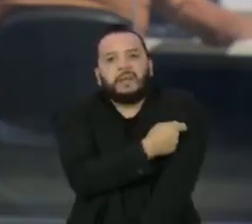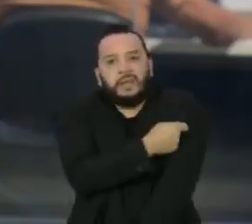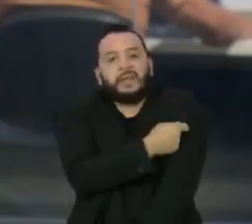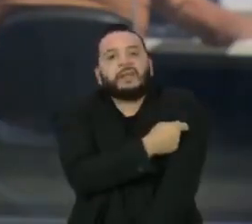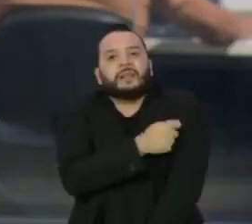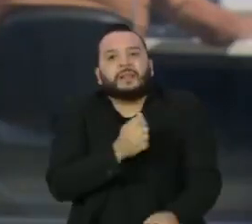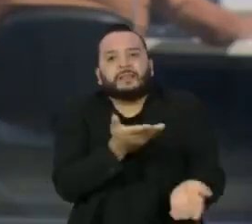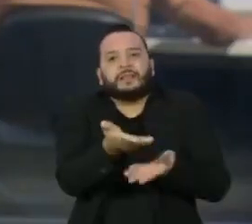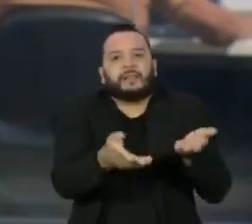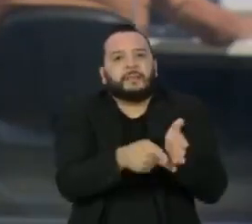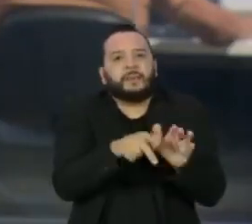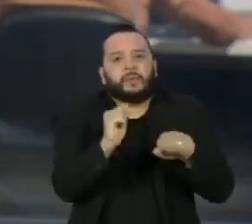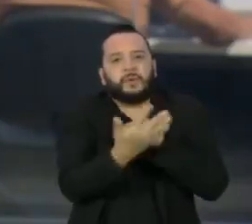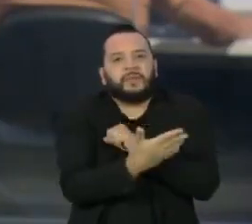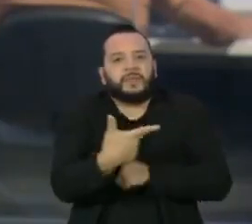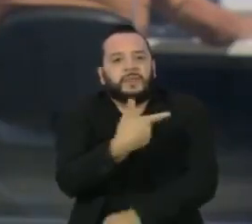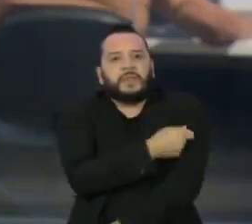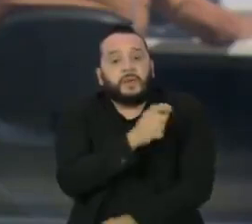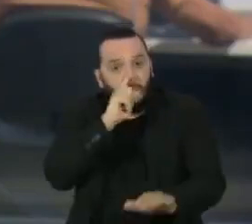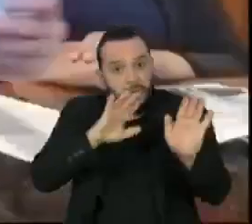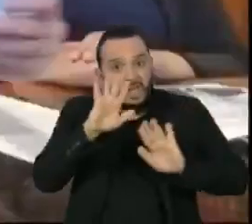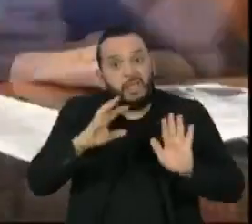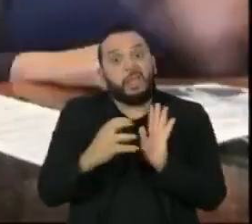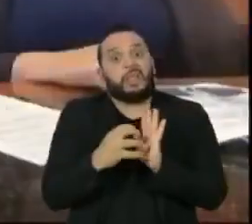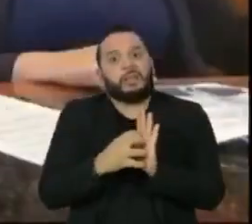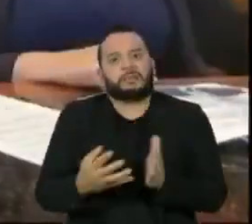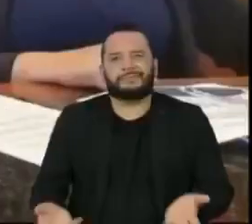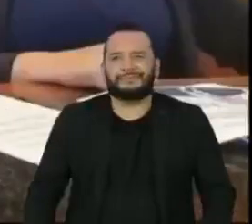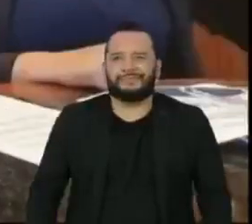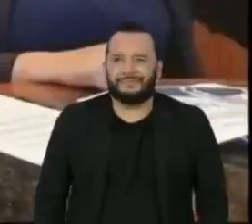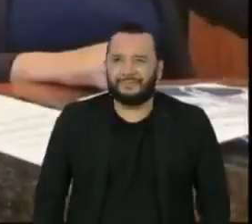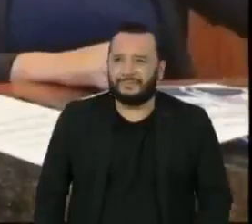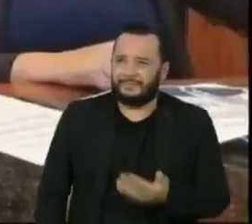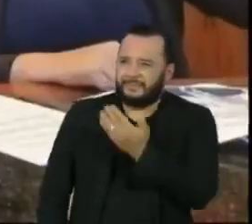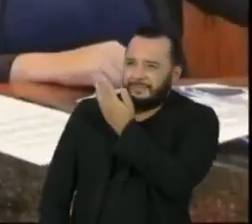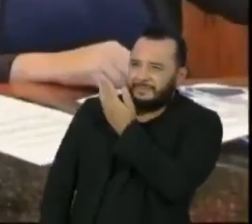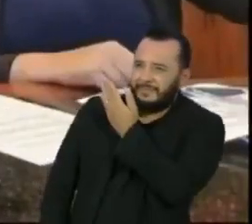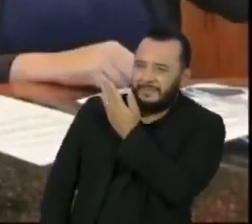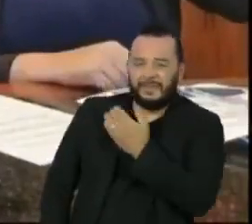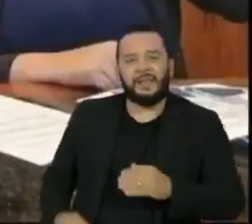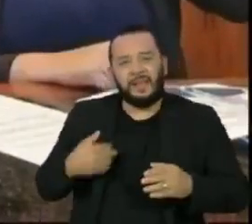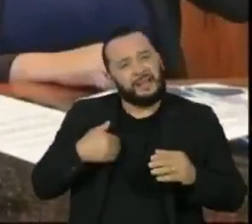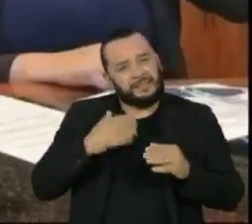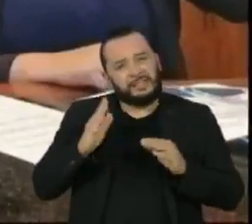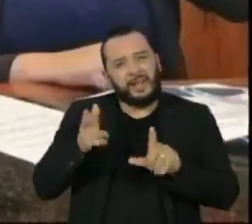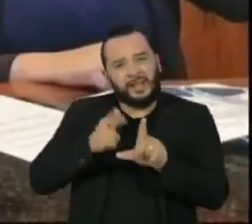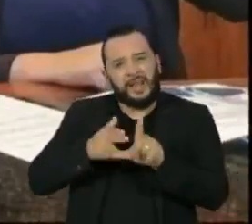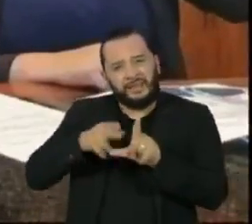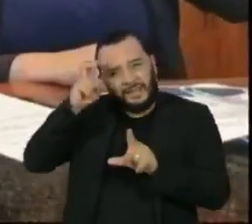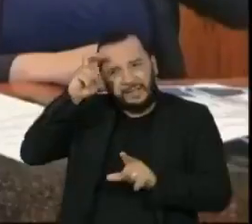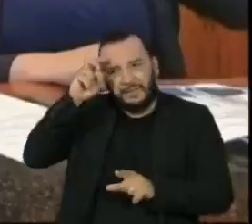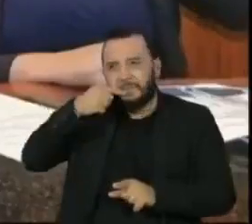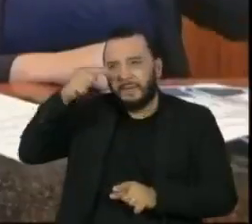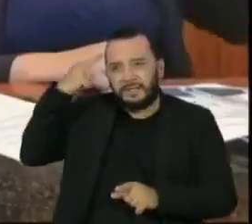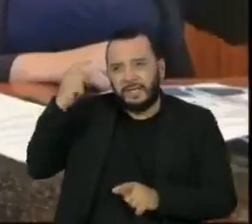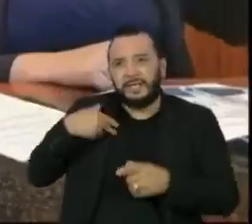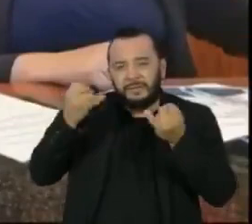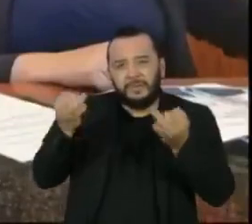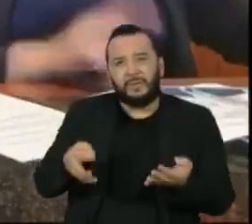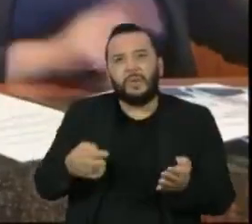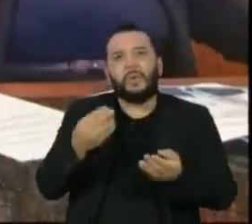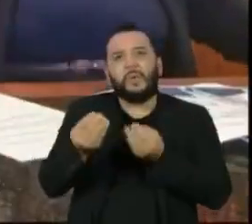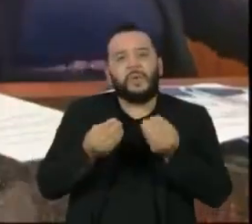a covid-19 e o vírus HIV. A live de Bolsonaro foi na quinta-feira passada. Ele citava supostos